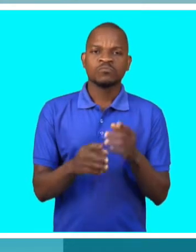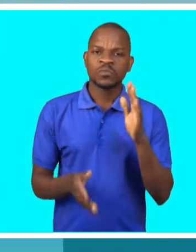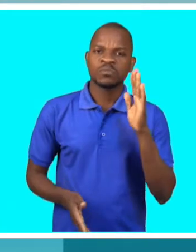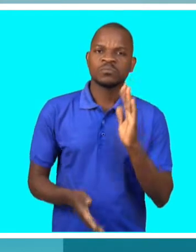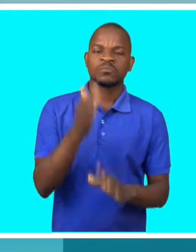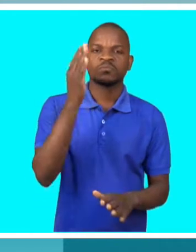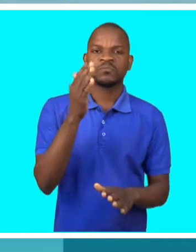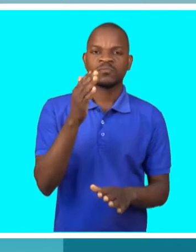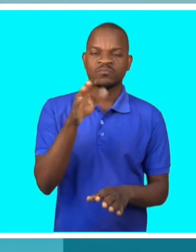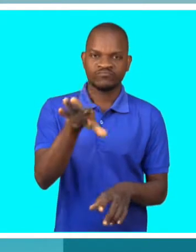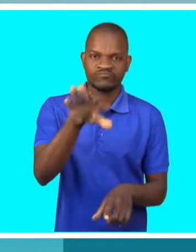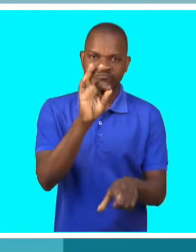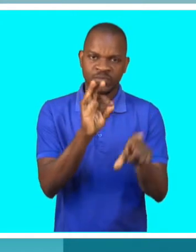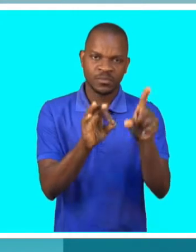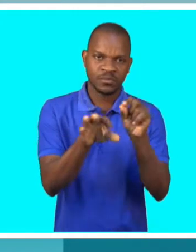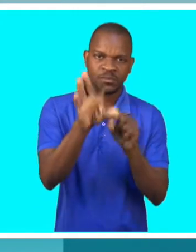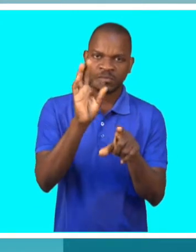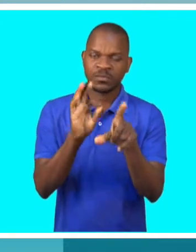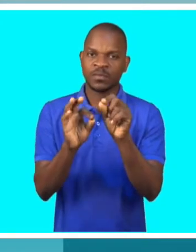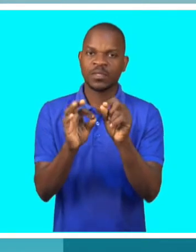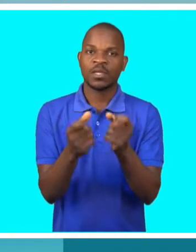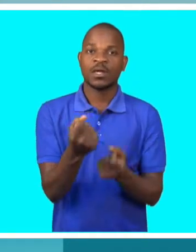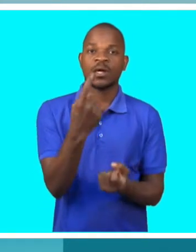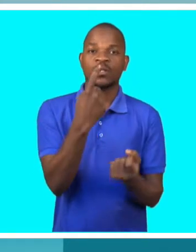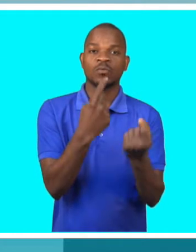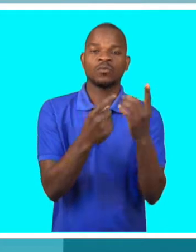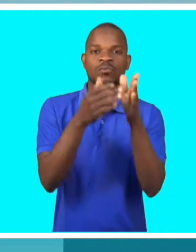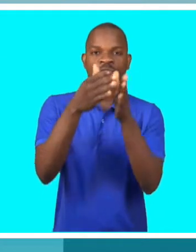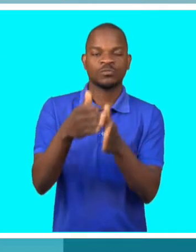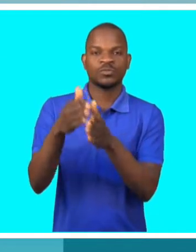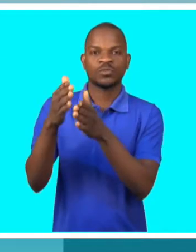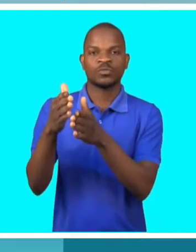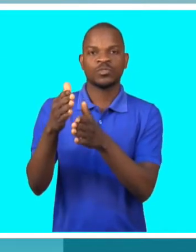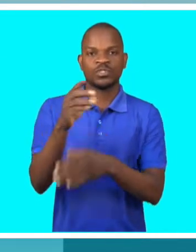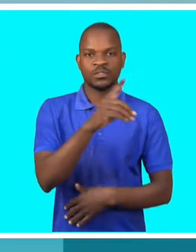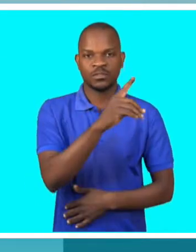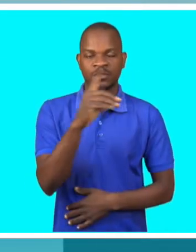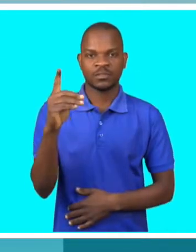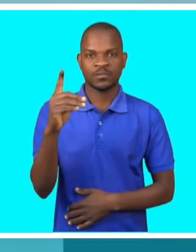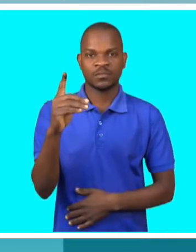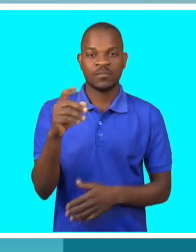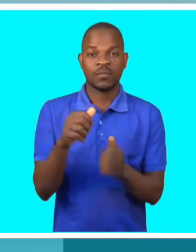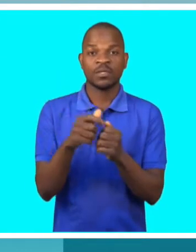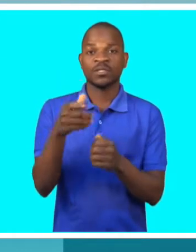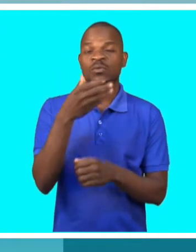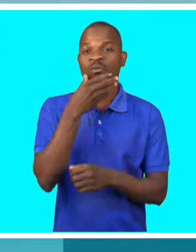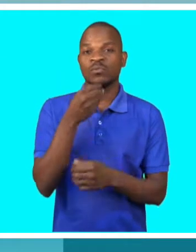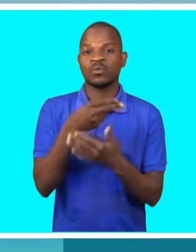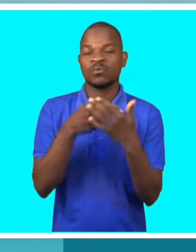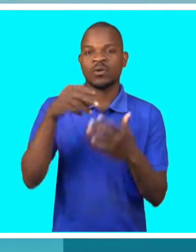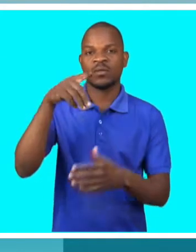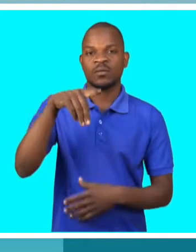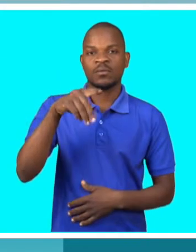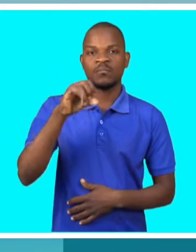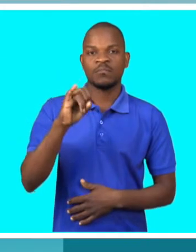comecei a identificar atletas com deficiência. Pita foi a primeira